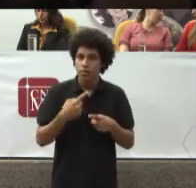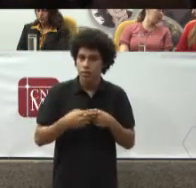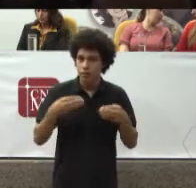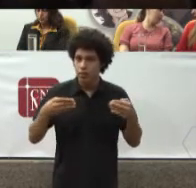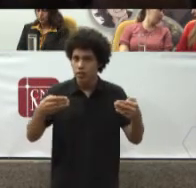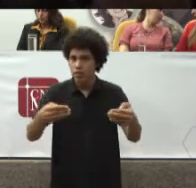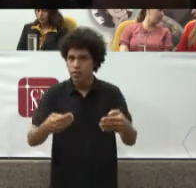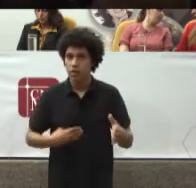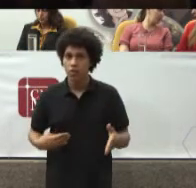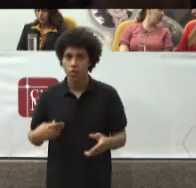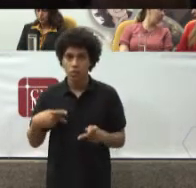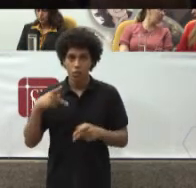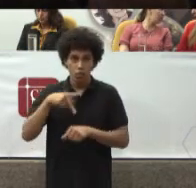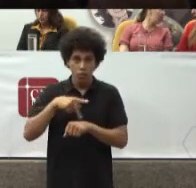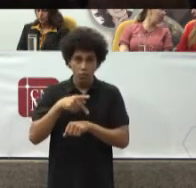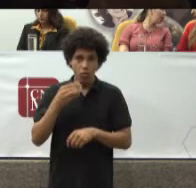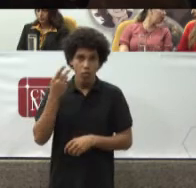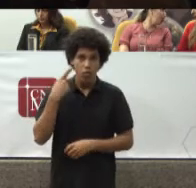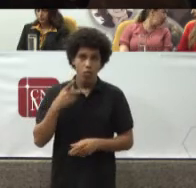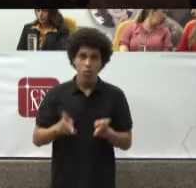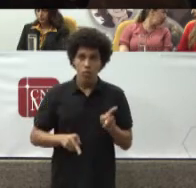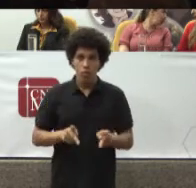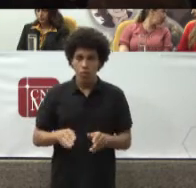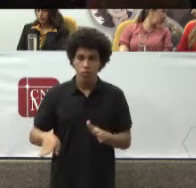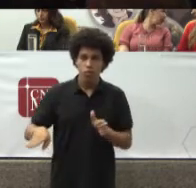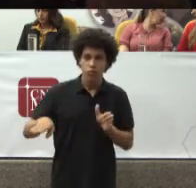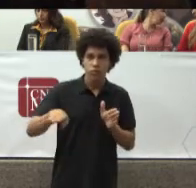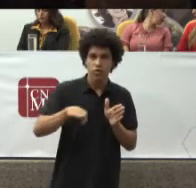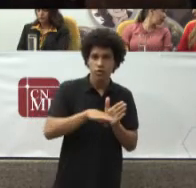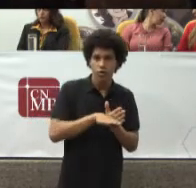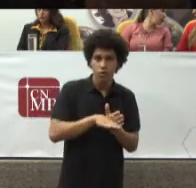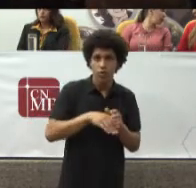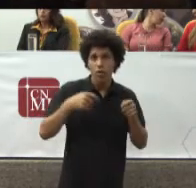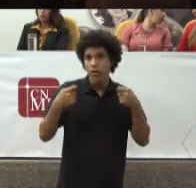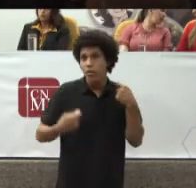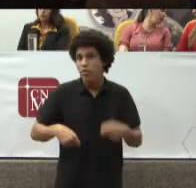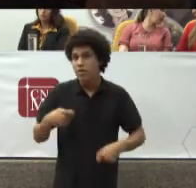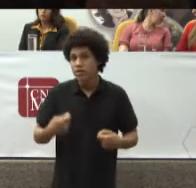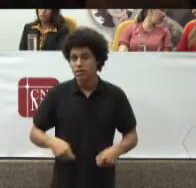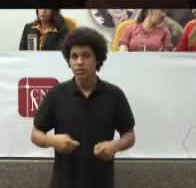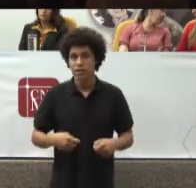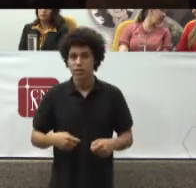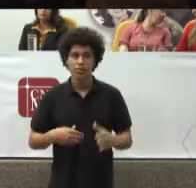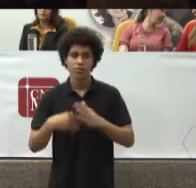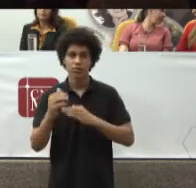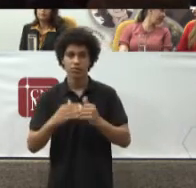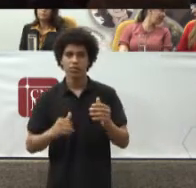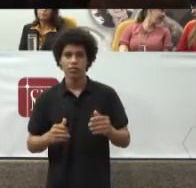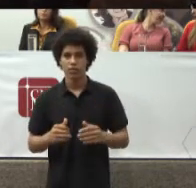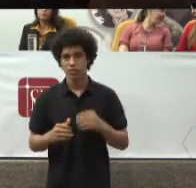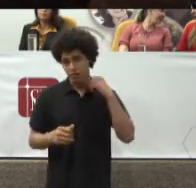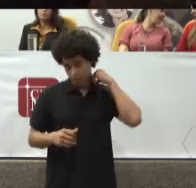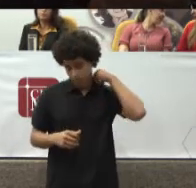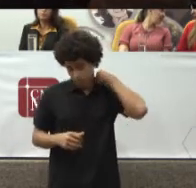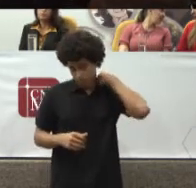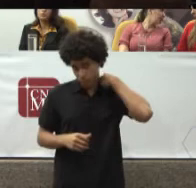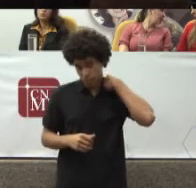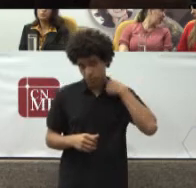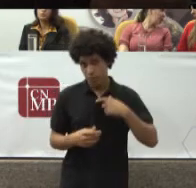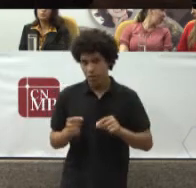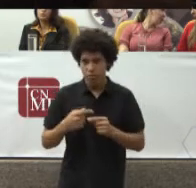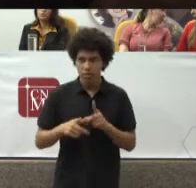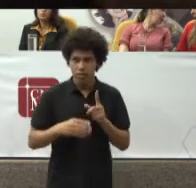Necessitando De instrumentos Para o desempenho Daquelas Que eram As missões Maiores